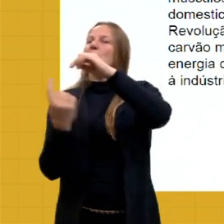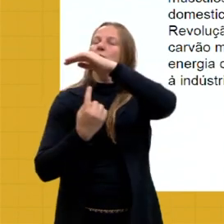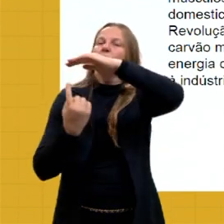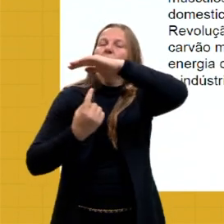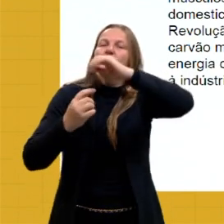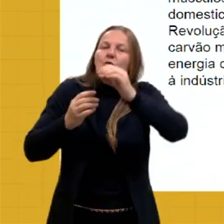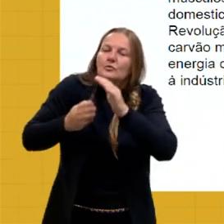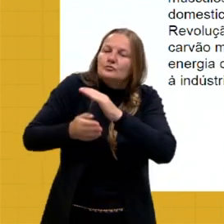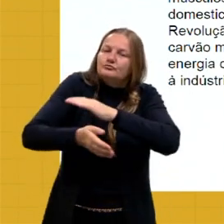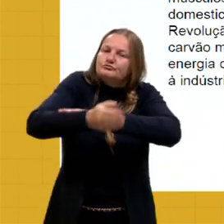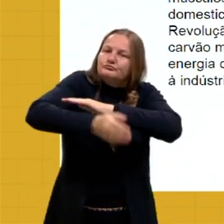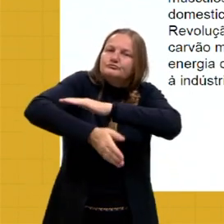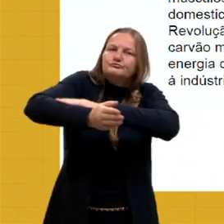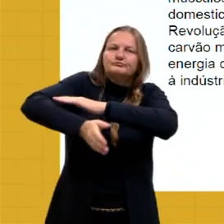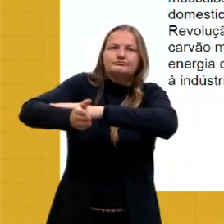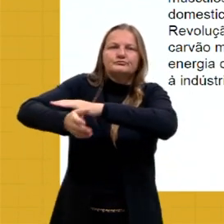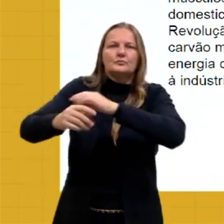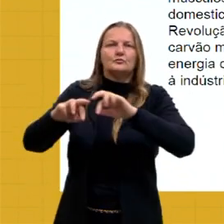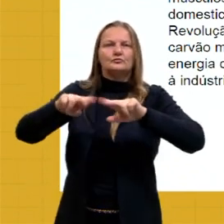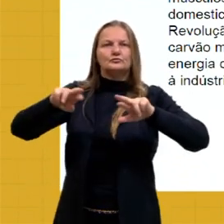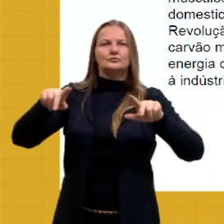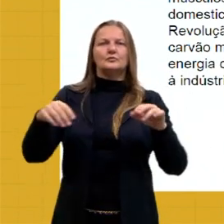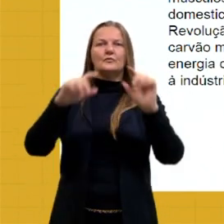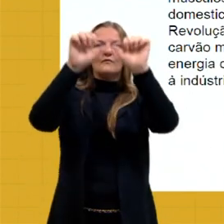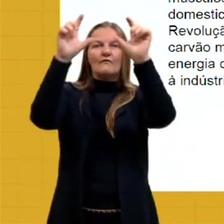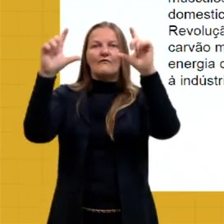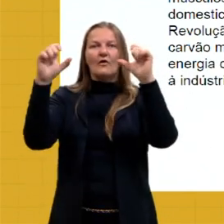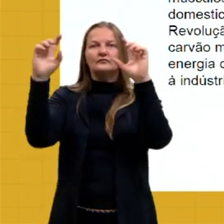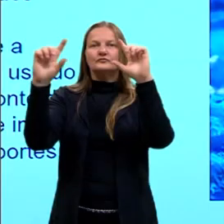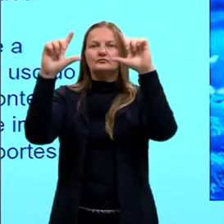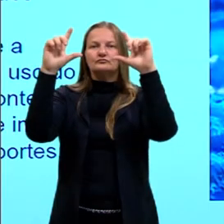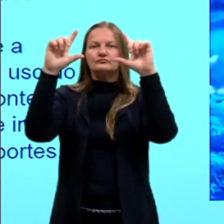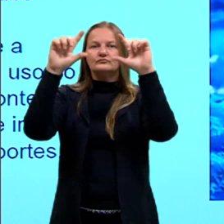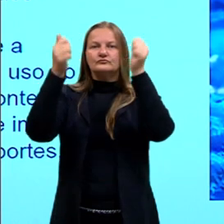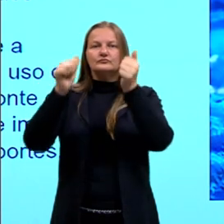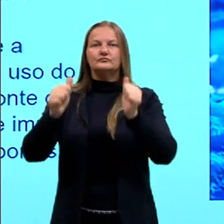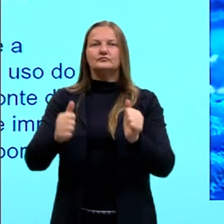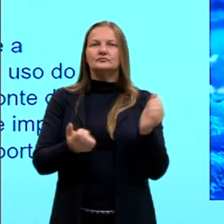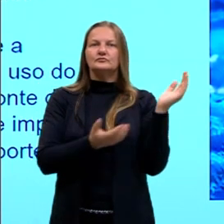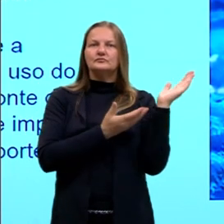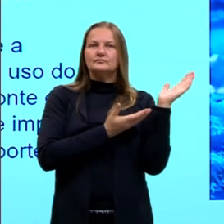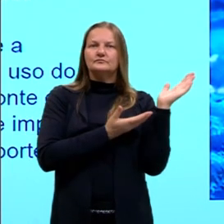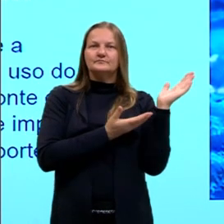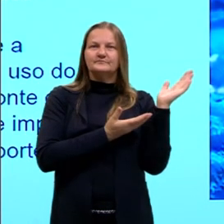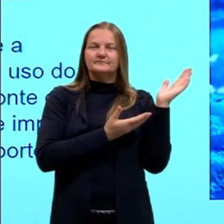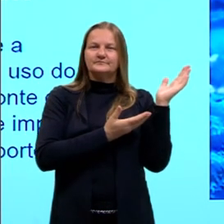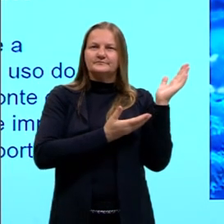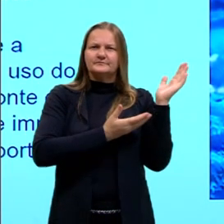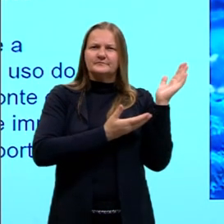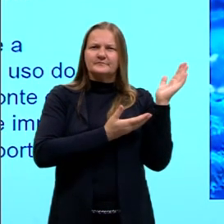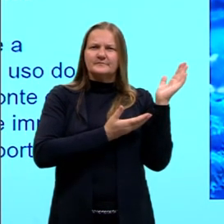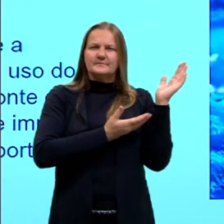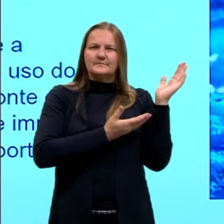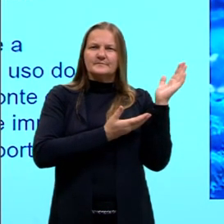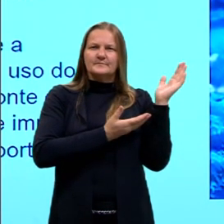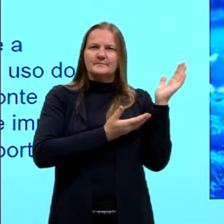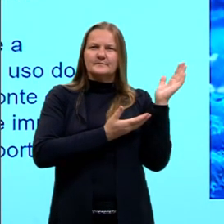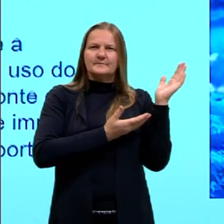transporte, tá, gurizada? E aí eu trago aqui a imagem aqui para vocês, né, eu vou mostrar aqui para vocês, ó, justamente dessa